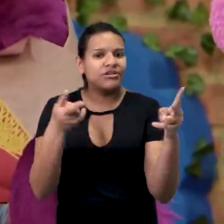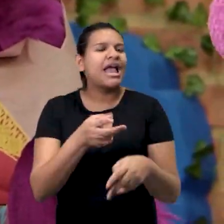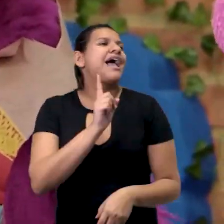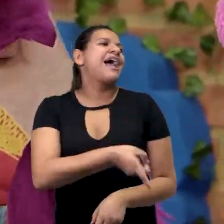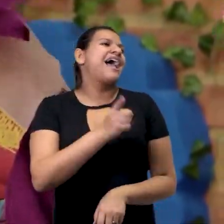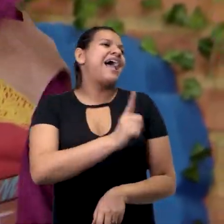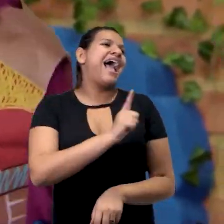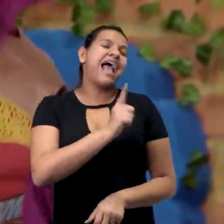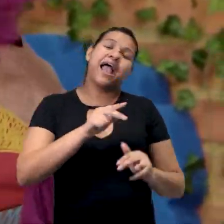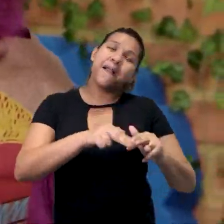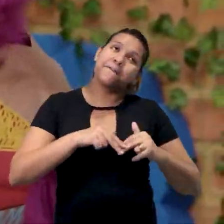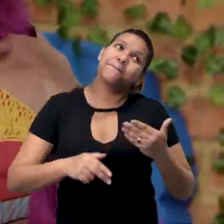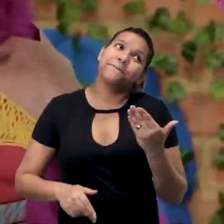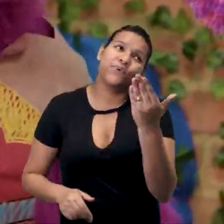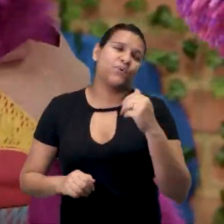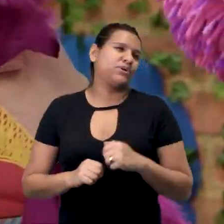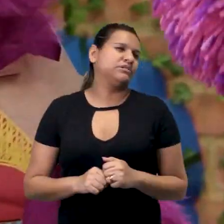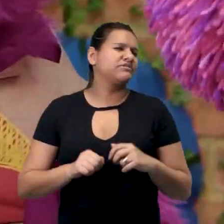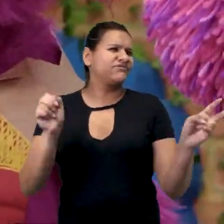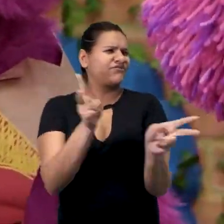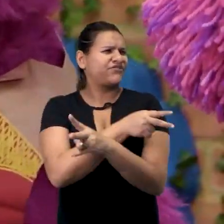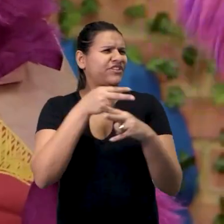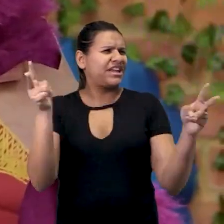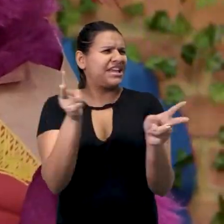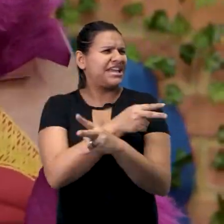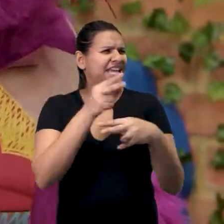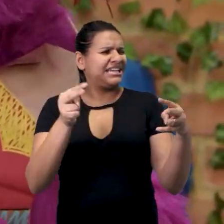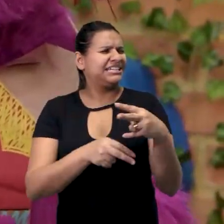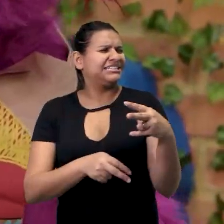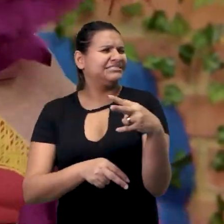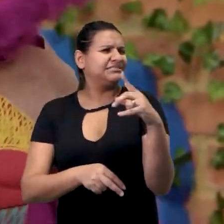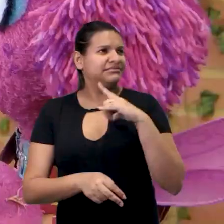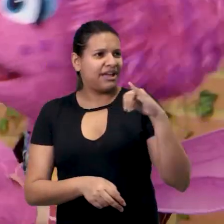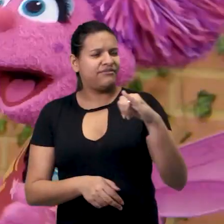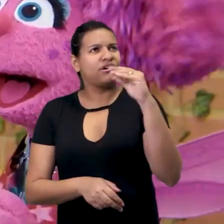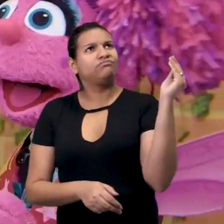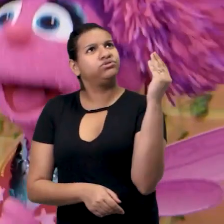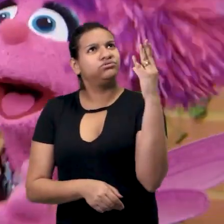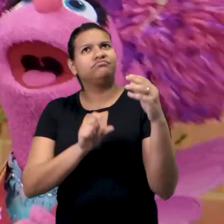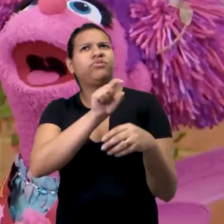Então foi por isso! Foi o vento que levou o aviãozinho pra longe!